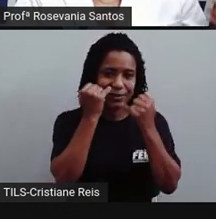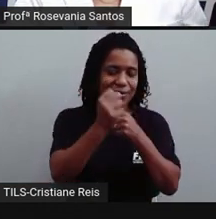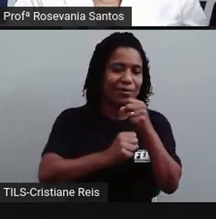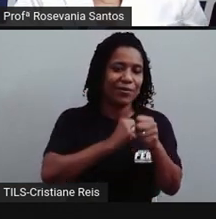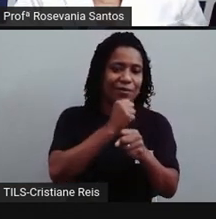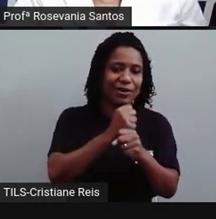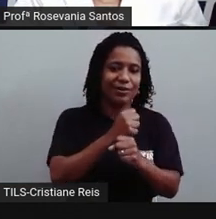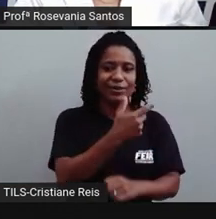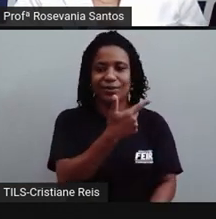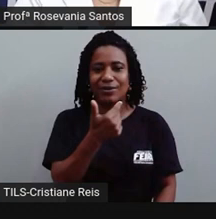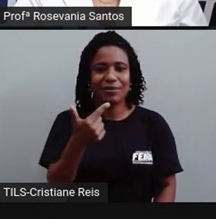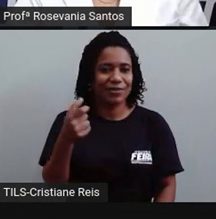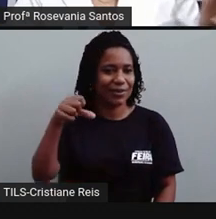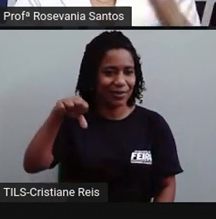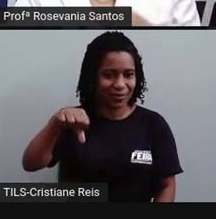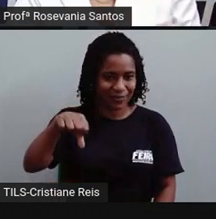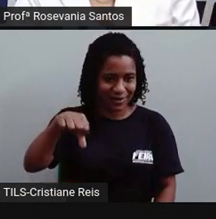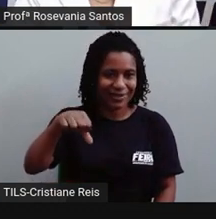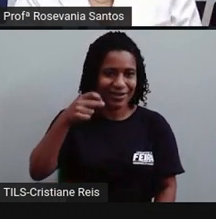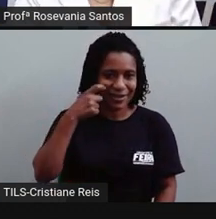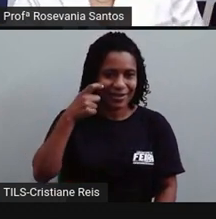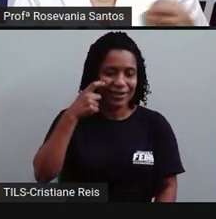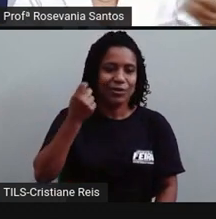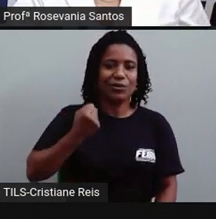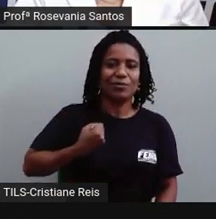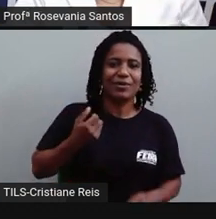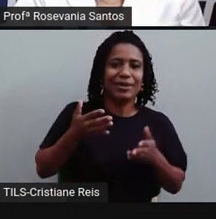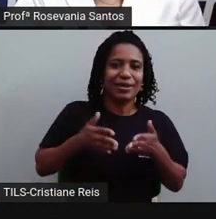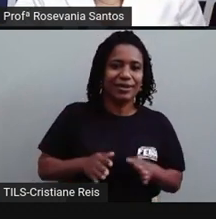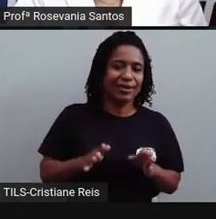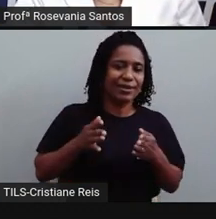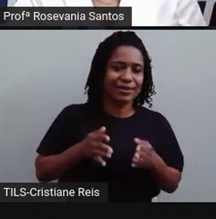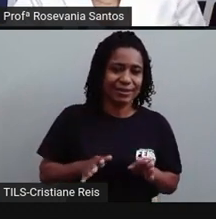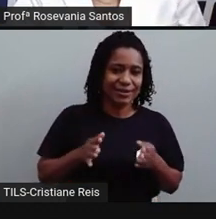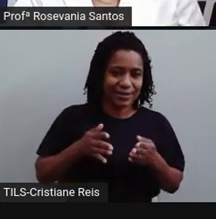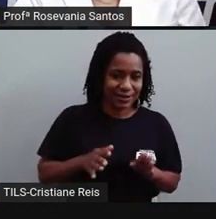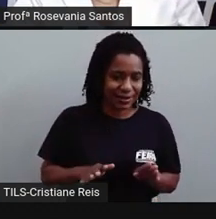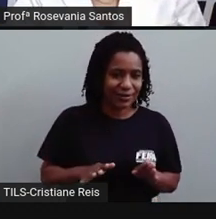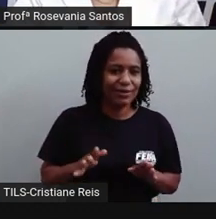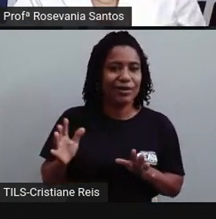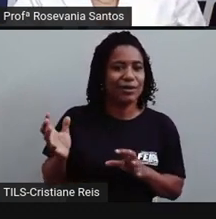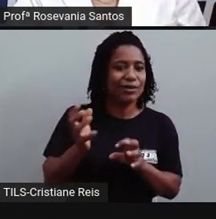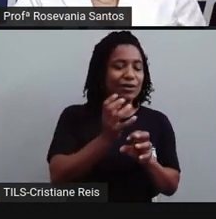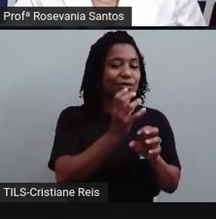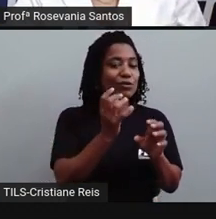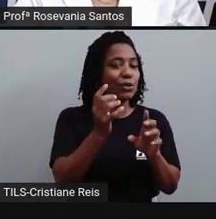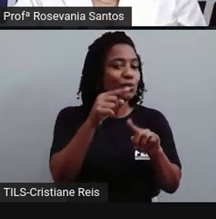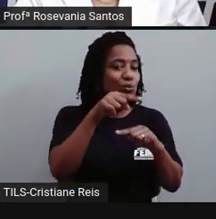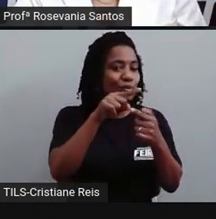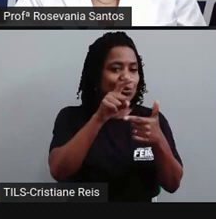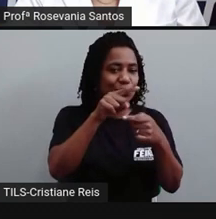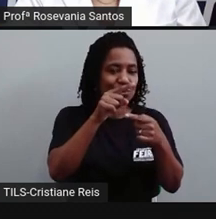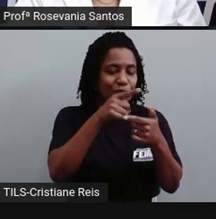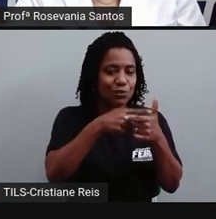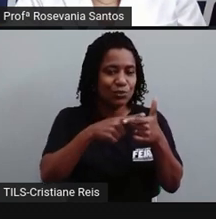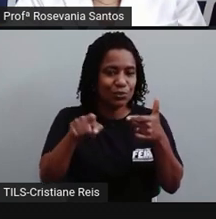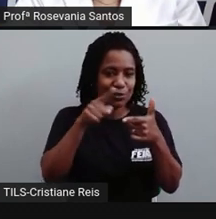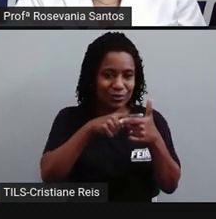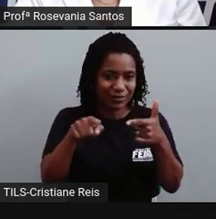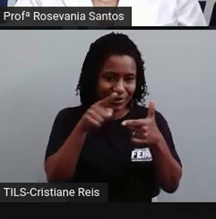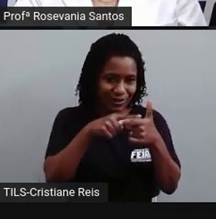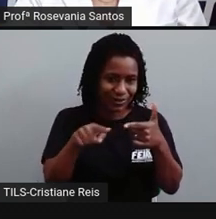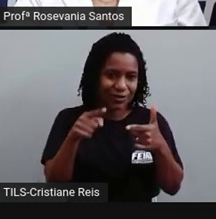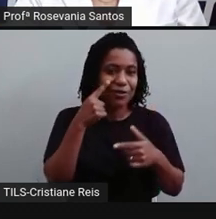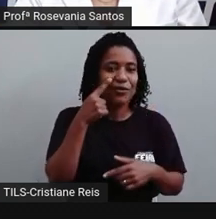quando eu botei o número de nascidos, multipliquei por mil, e dividi, né, pelo número total de habitantes, eu tive esse resultadozinho aqui.